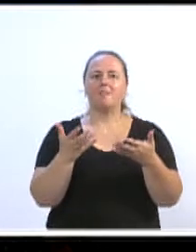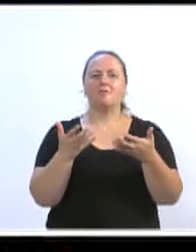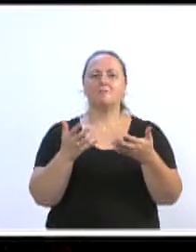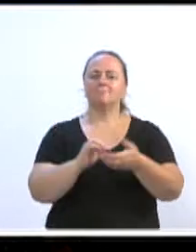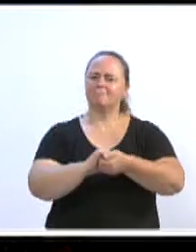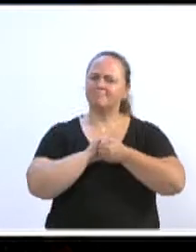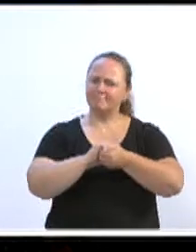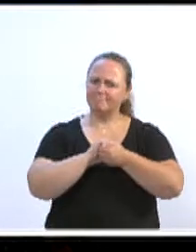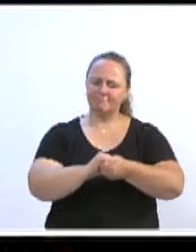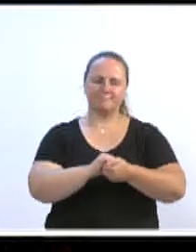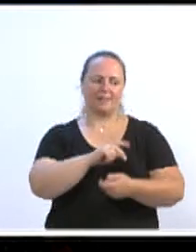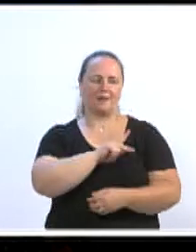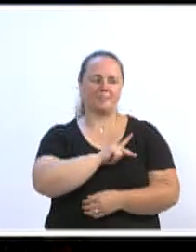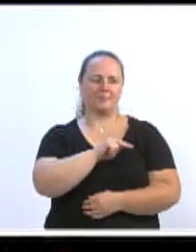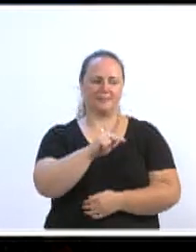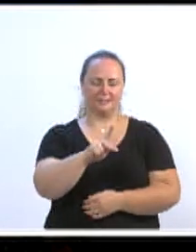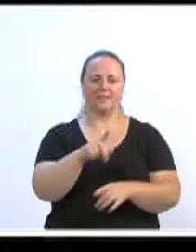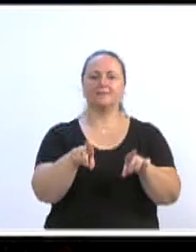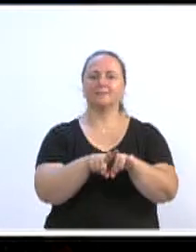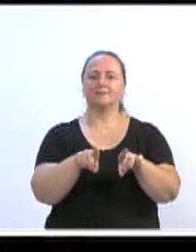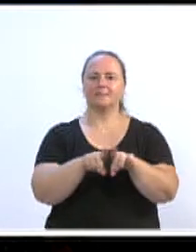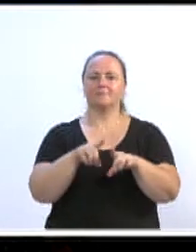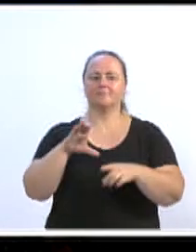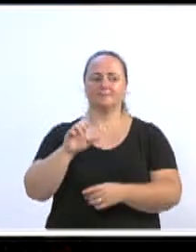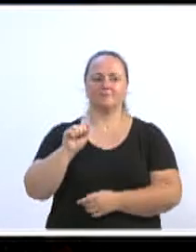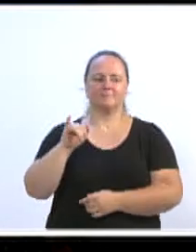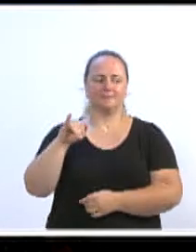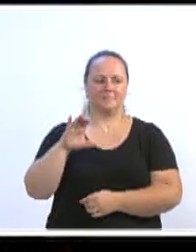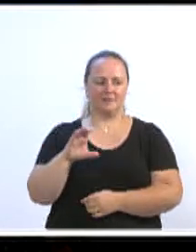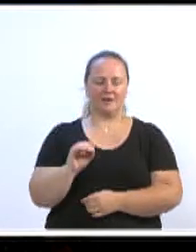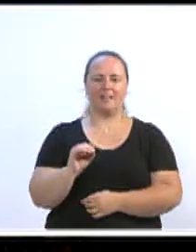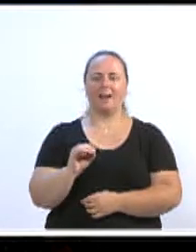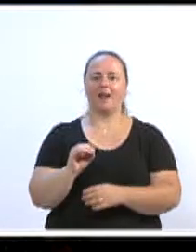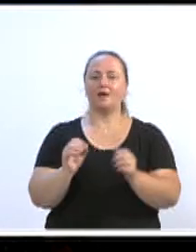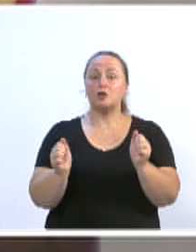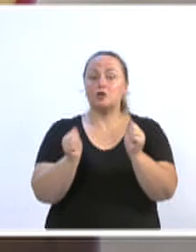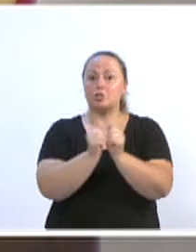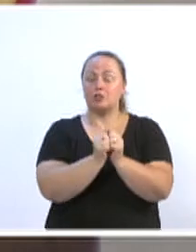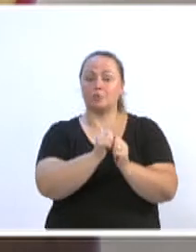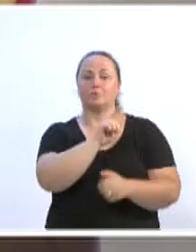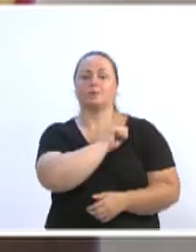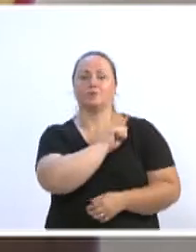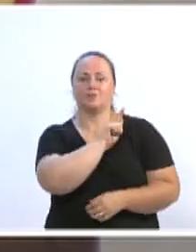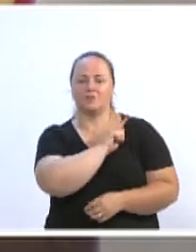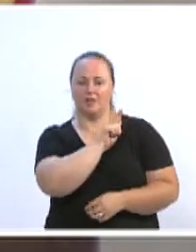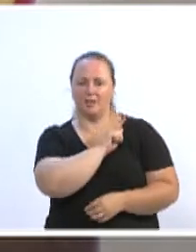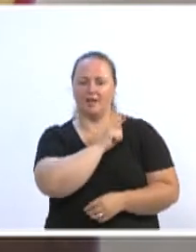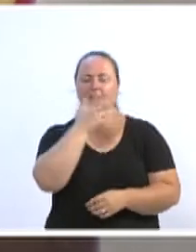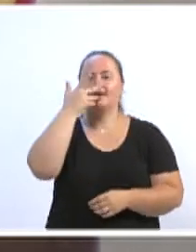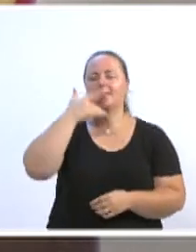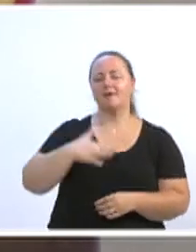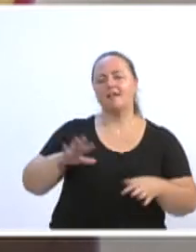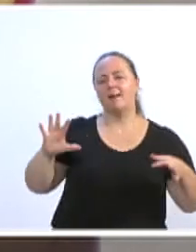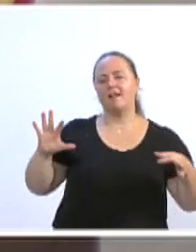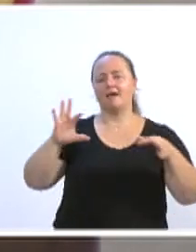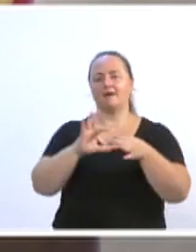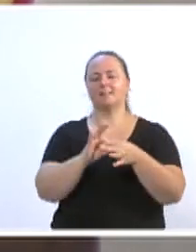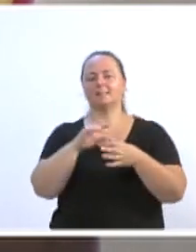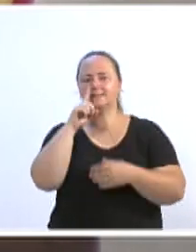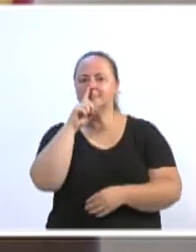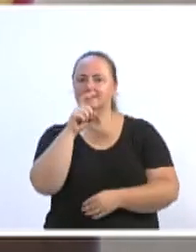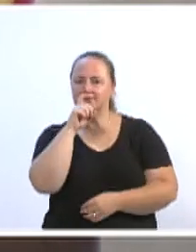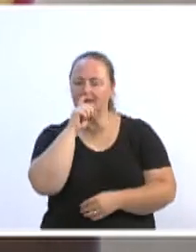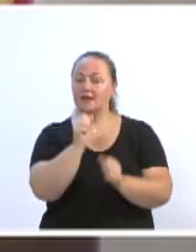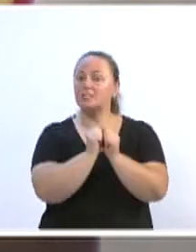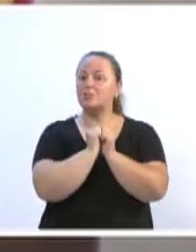também ao Caio que está à frente como gerente a todas as crianças envolvidas, aos pais que lá estiveram os